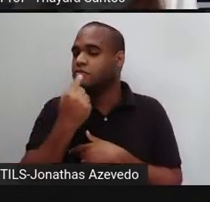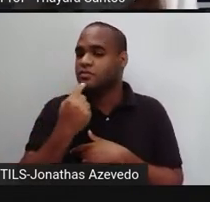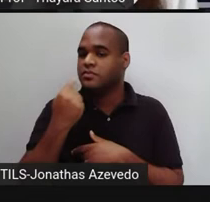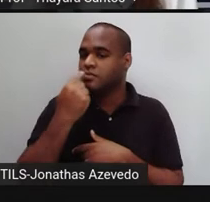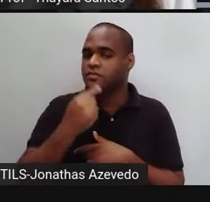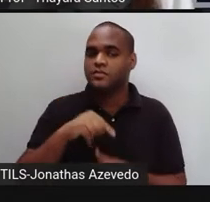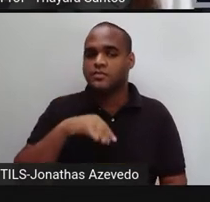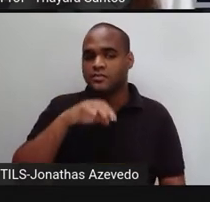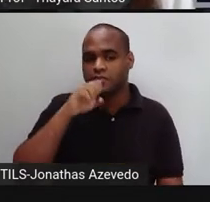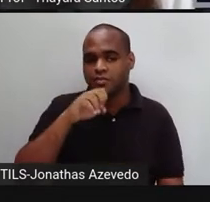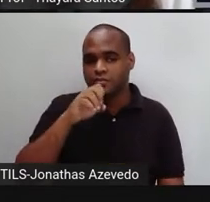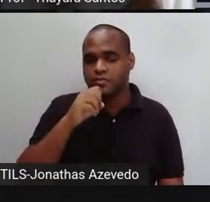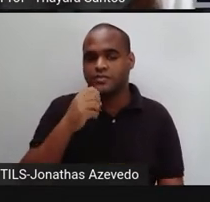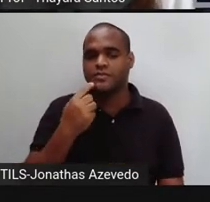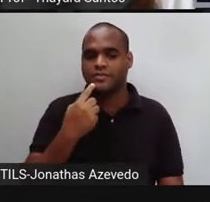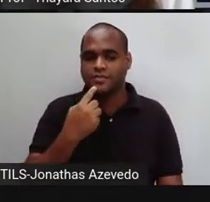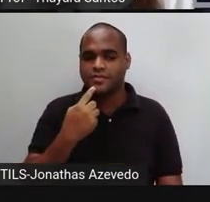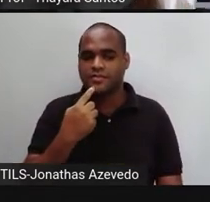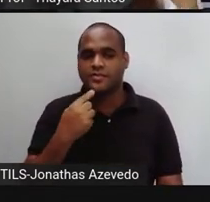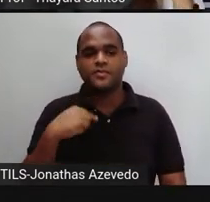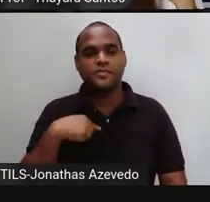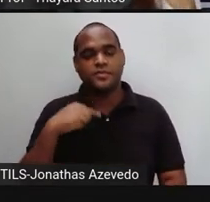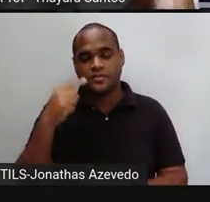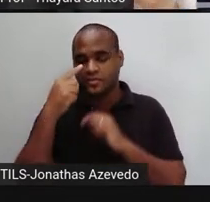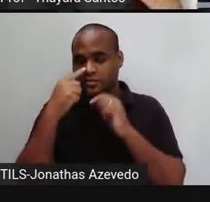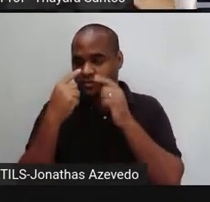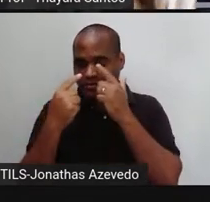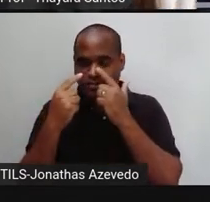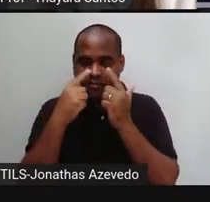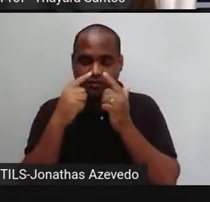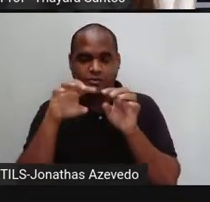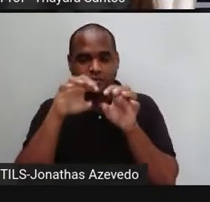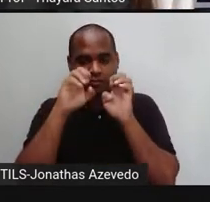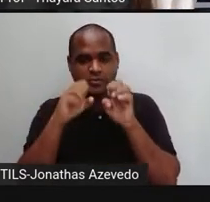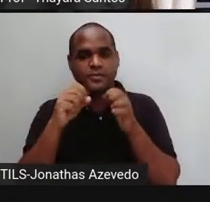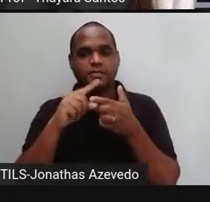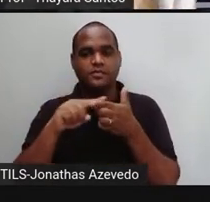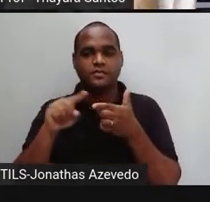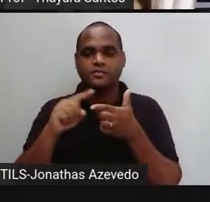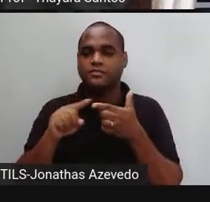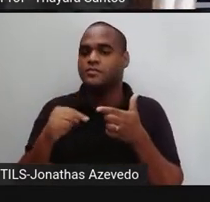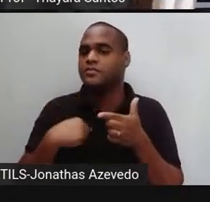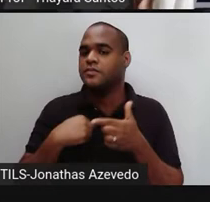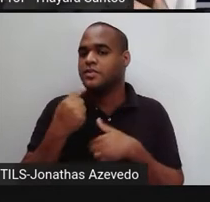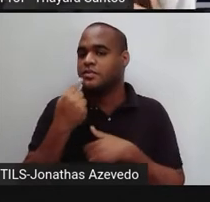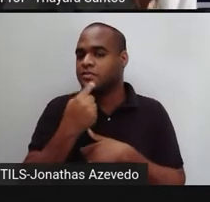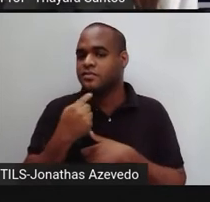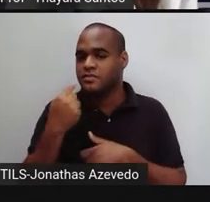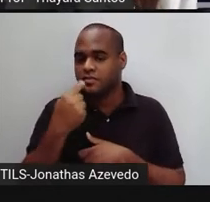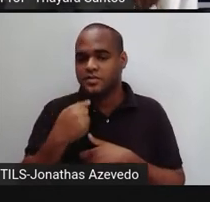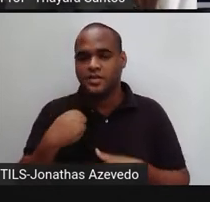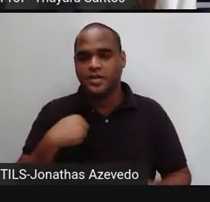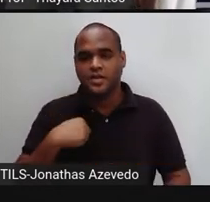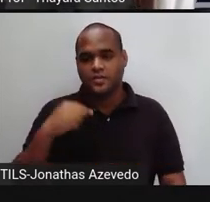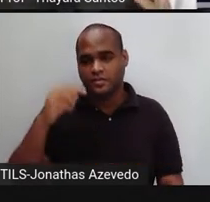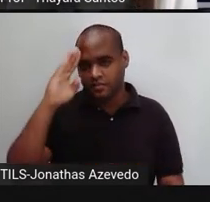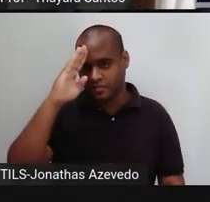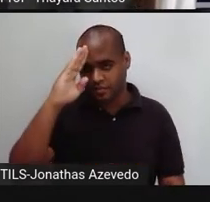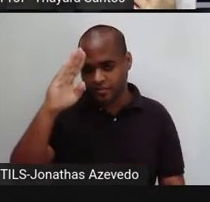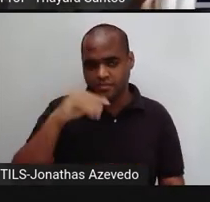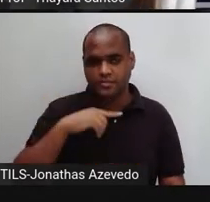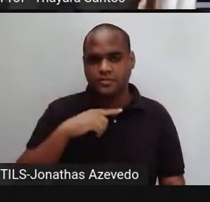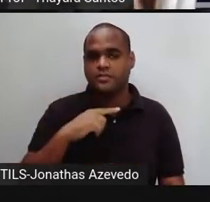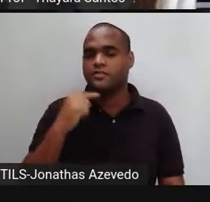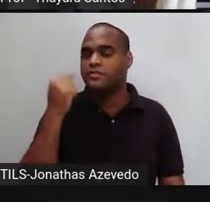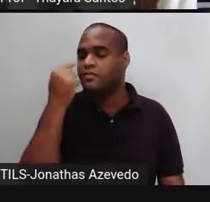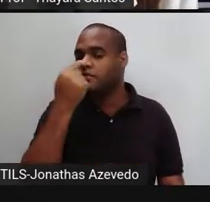quando a gente está resfriado, que o nariz fica entupido, cheio de secreção e a gente respira pela boca. Mas o ideal é que a